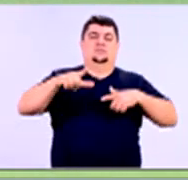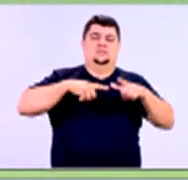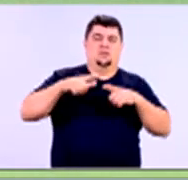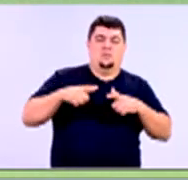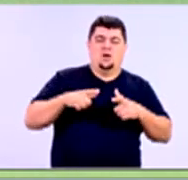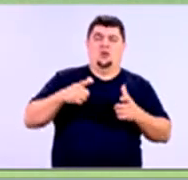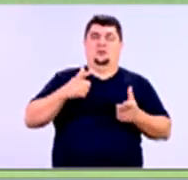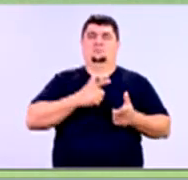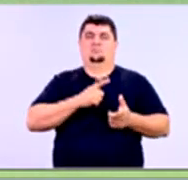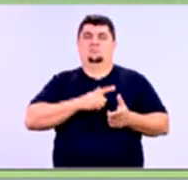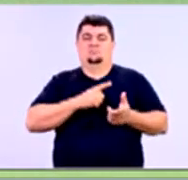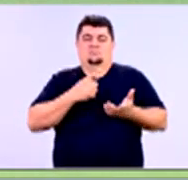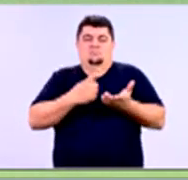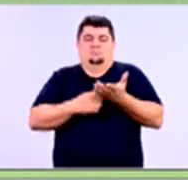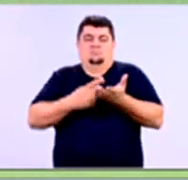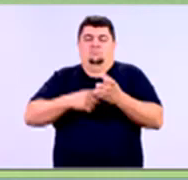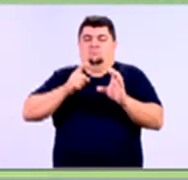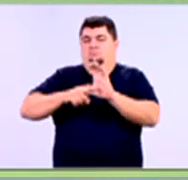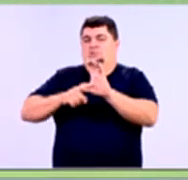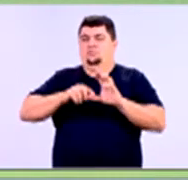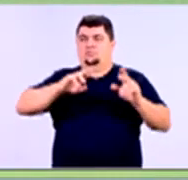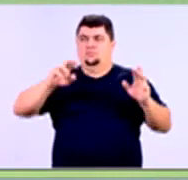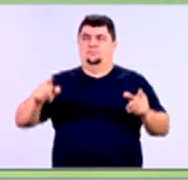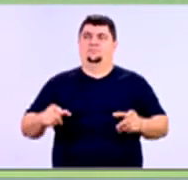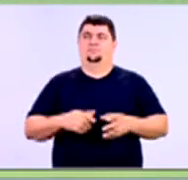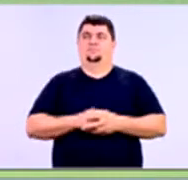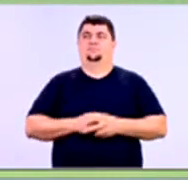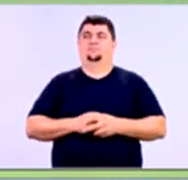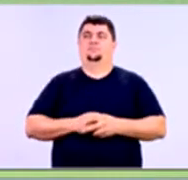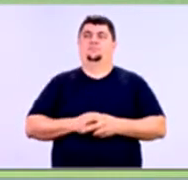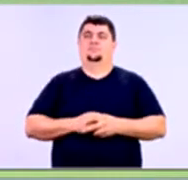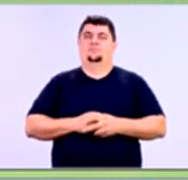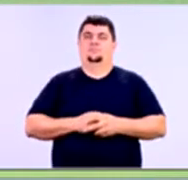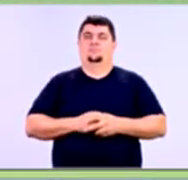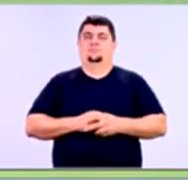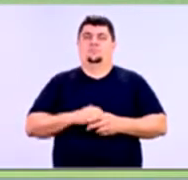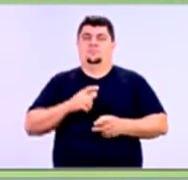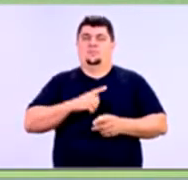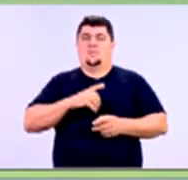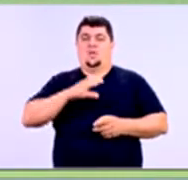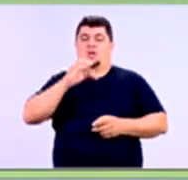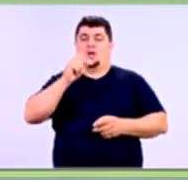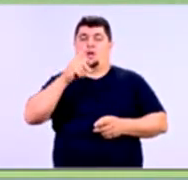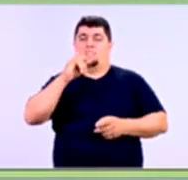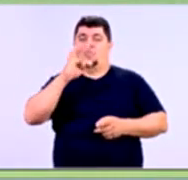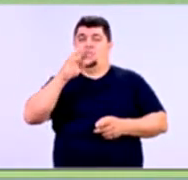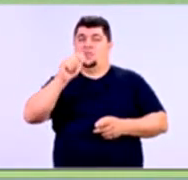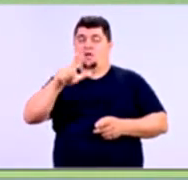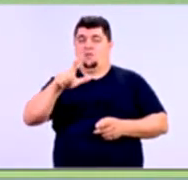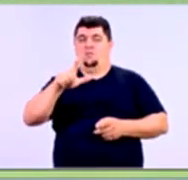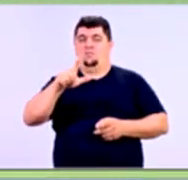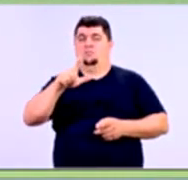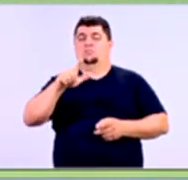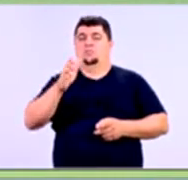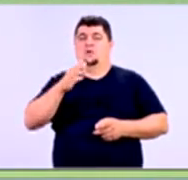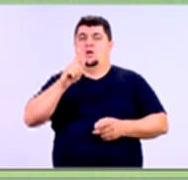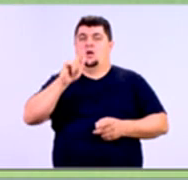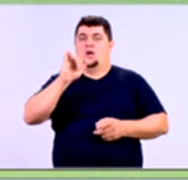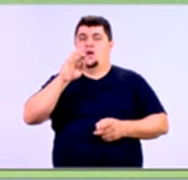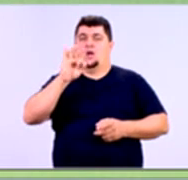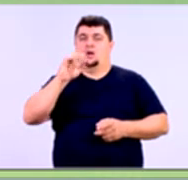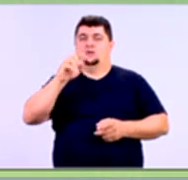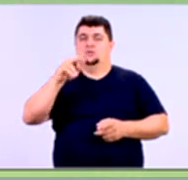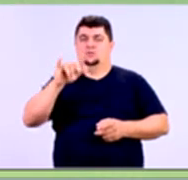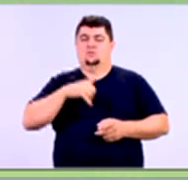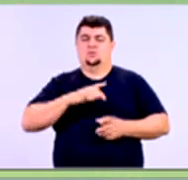comprometimento de renda com outras coisas. Além disso, temos o capital garantidor. Capital garantidor é uma coisa que nem